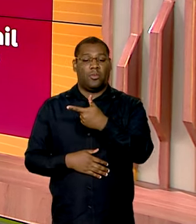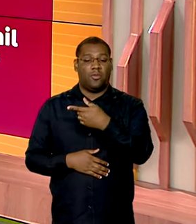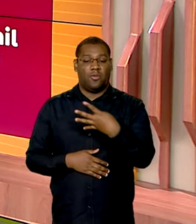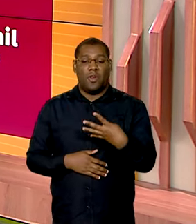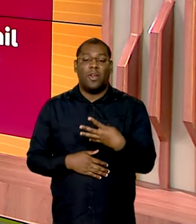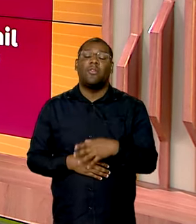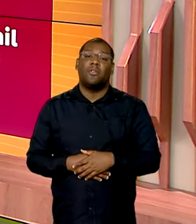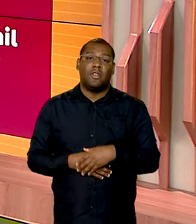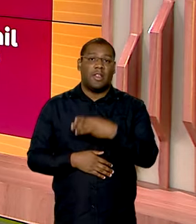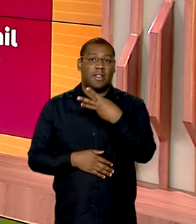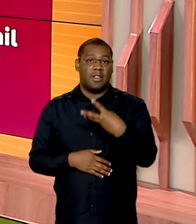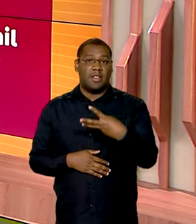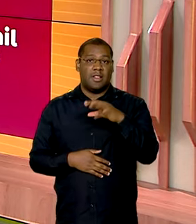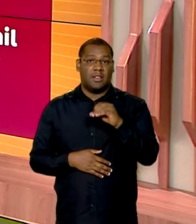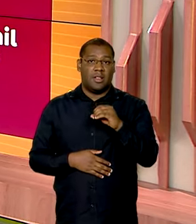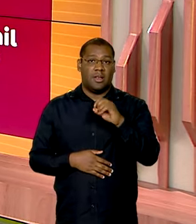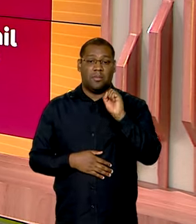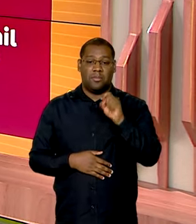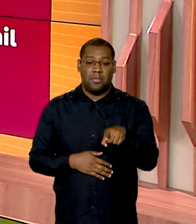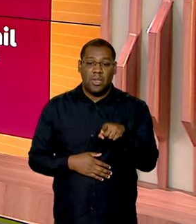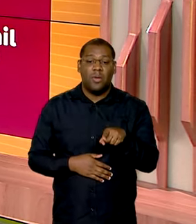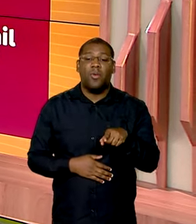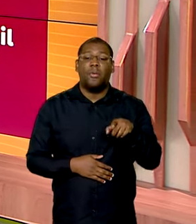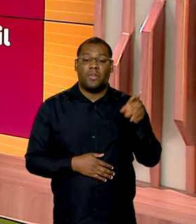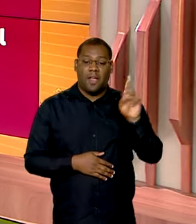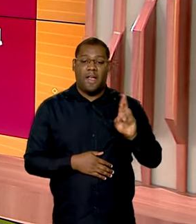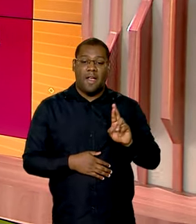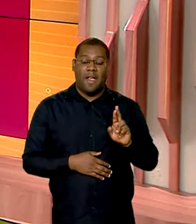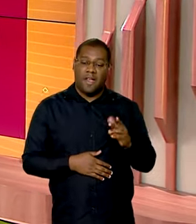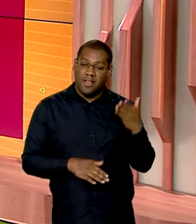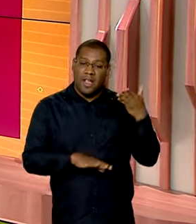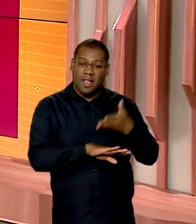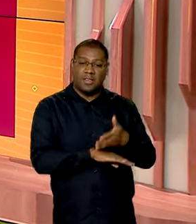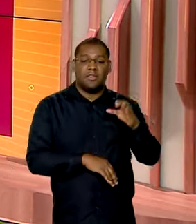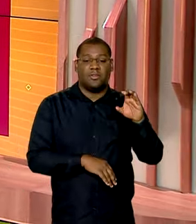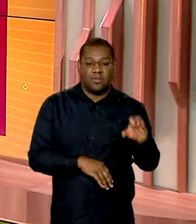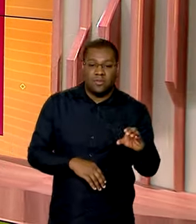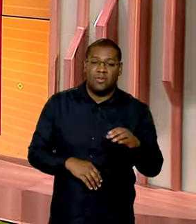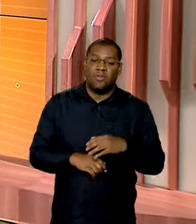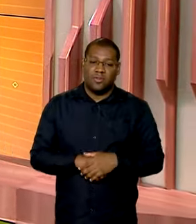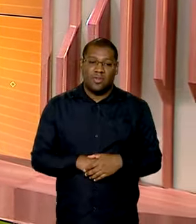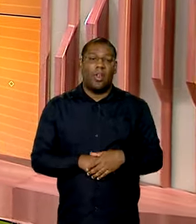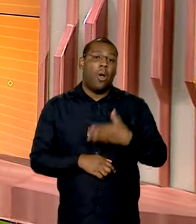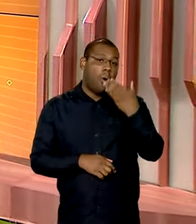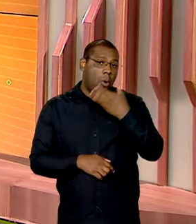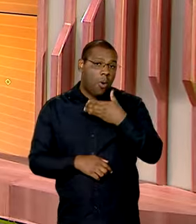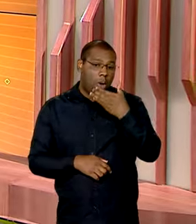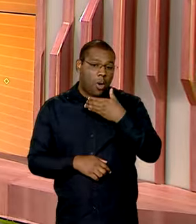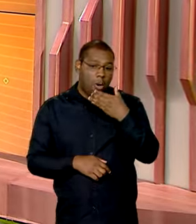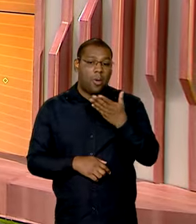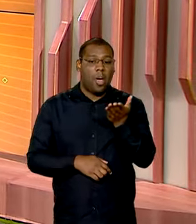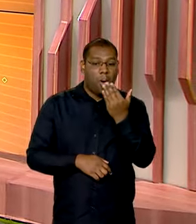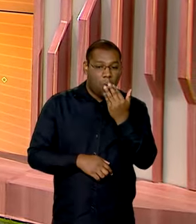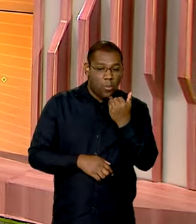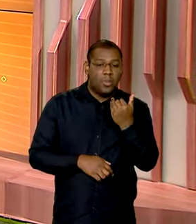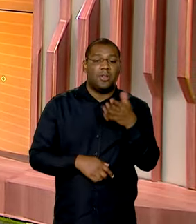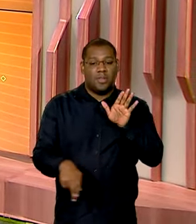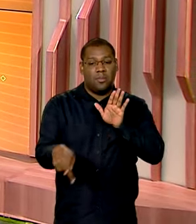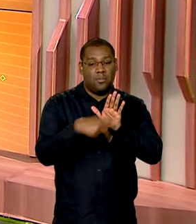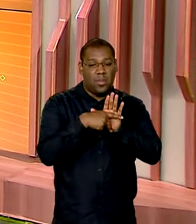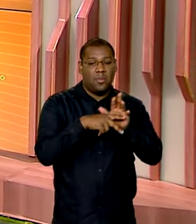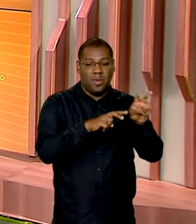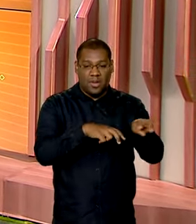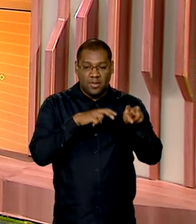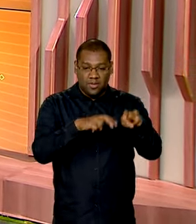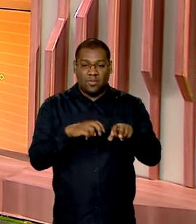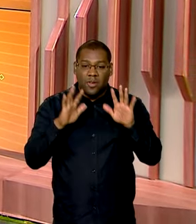reais de crédito liberados aí via Pronaf, para a produção de alimentos para a agricultura familiar. E teve o aporte de